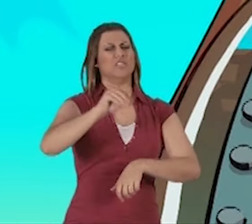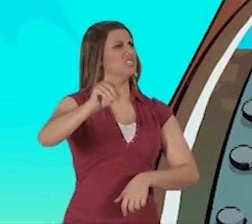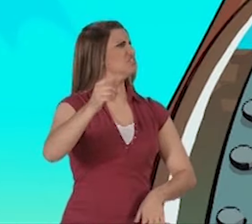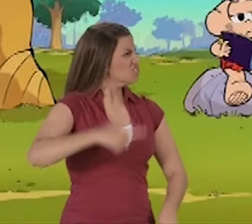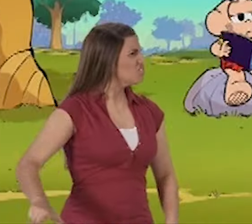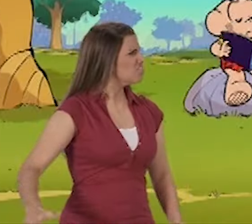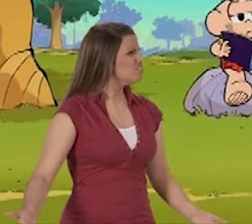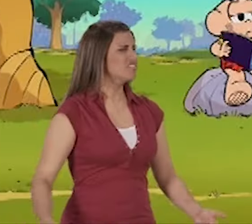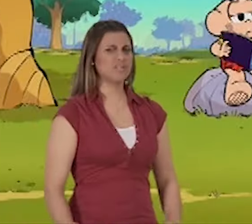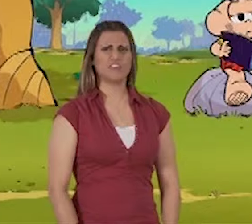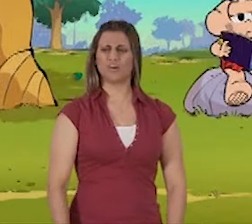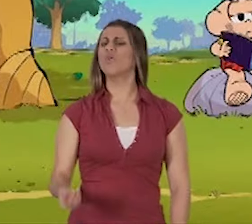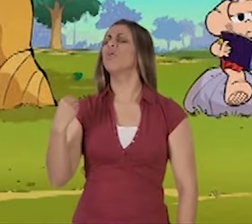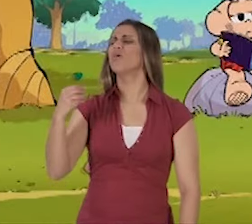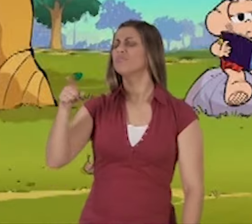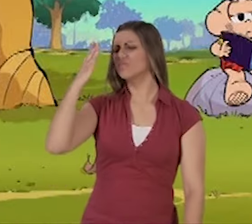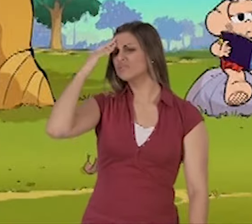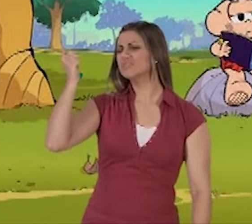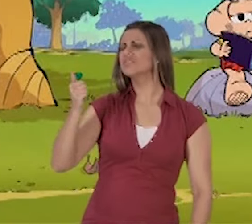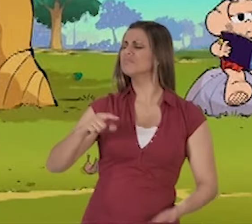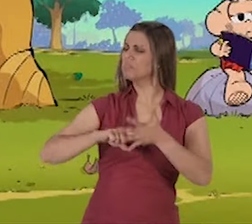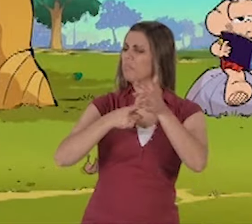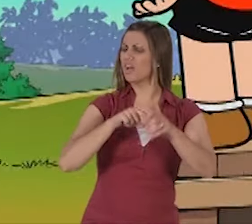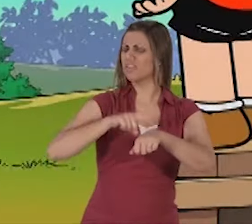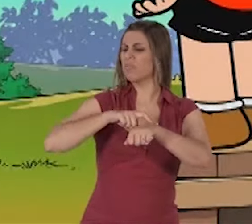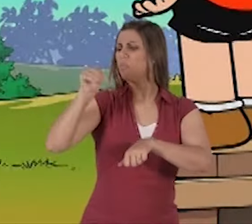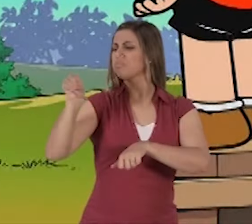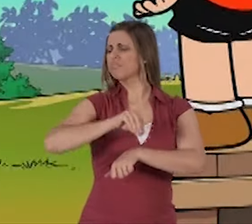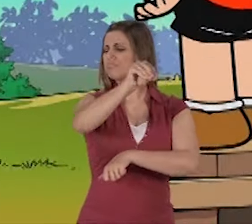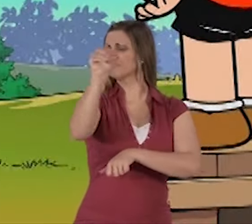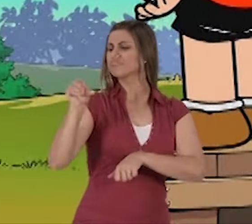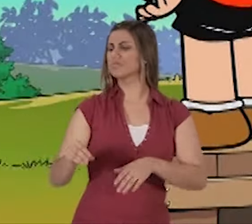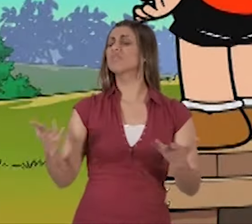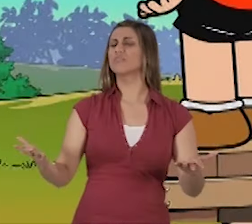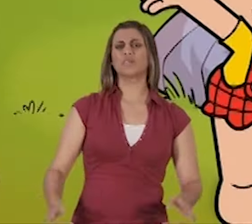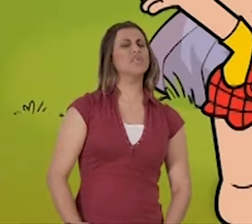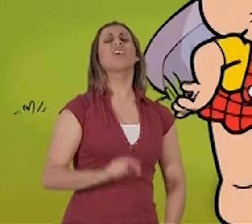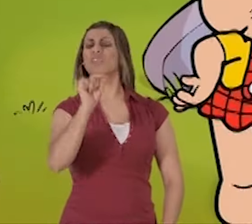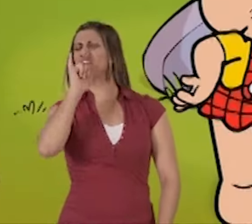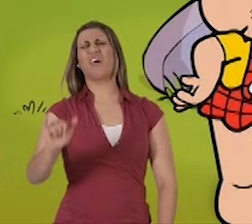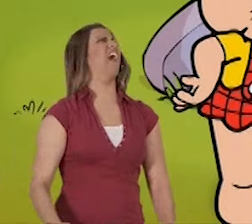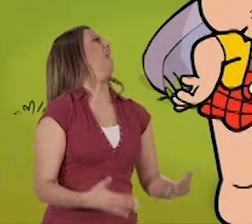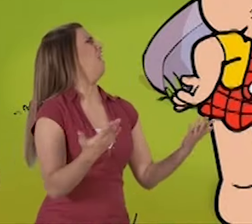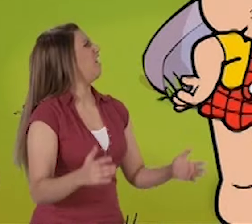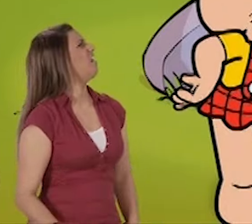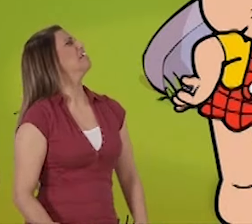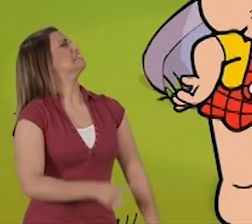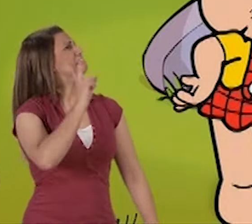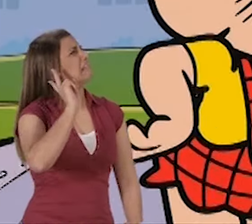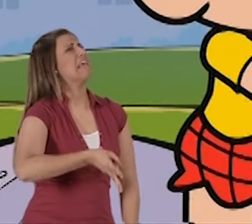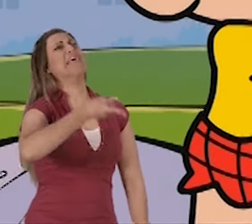novo! Ei! Como é que você sabia que era uma Máquina do Tempo? Quem dedurou, hein? Até a santa